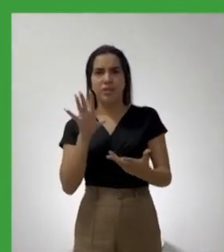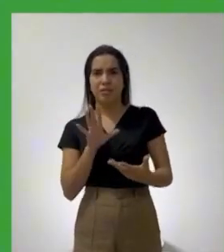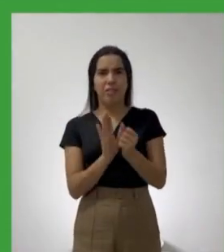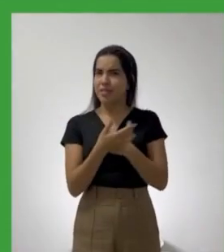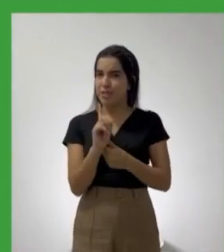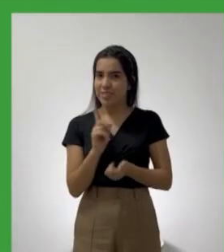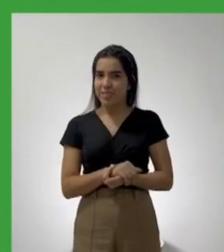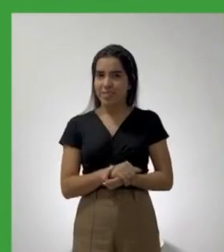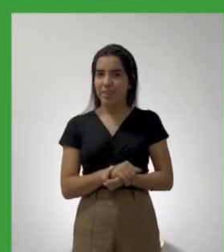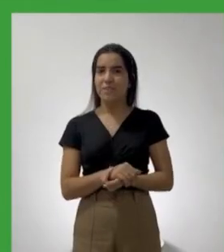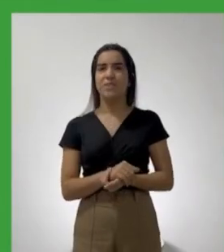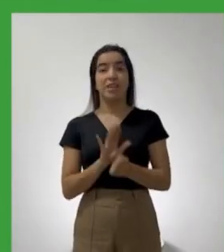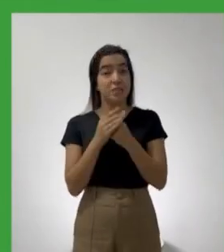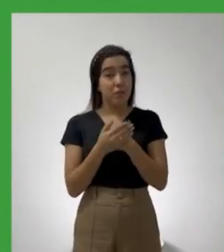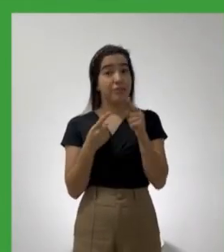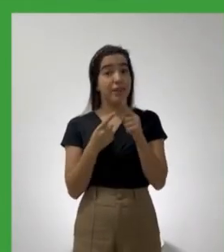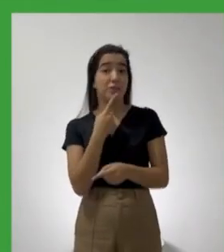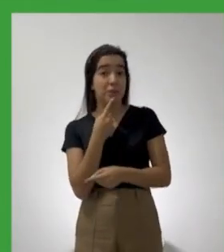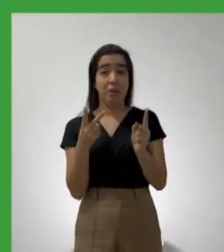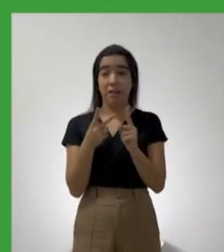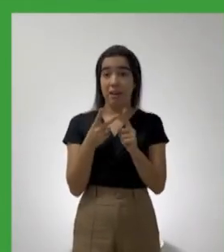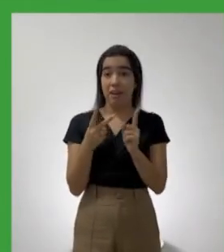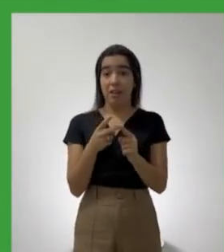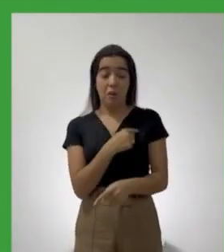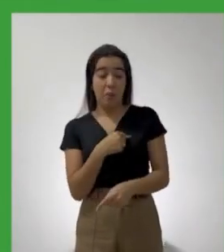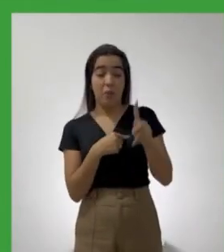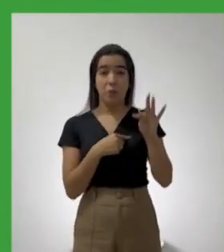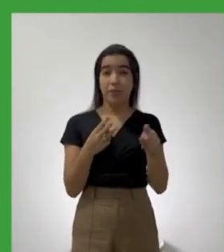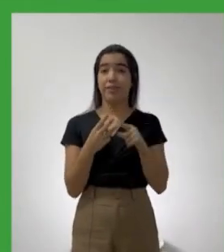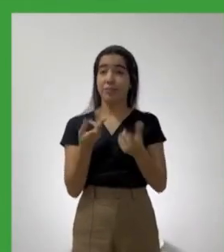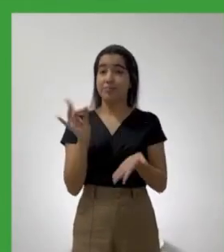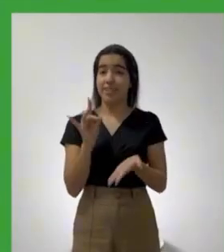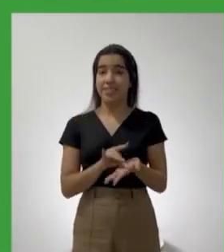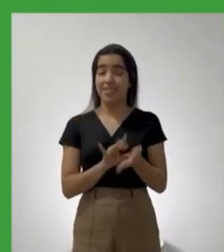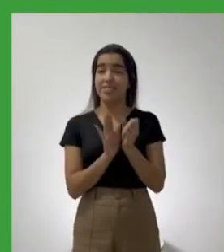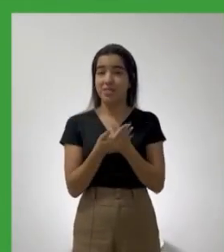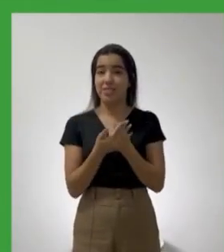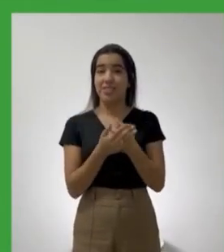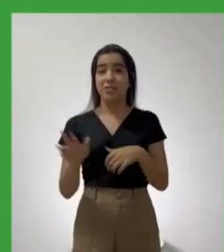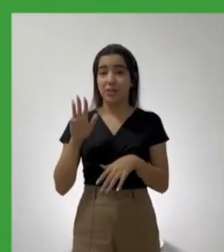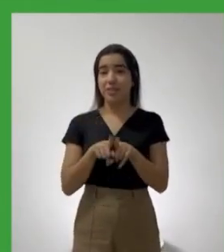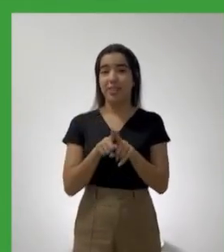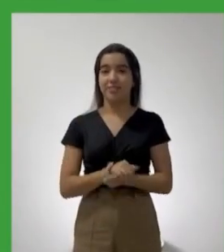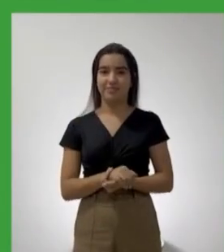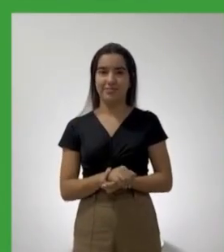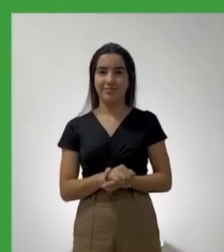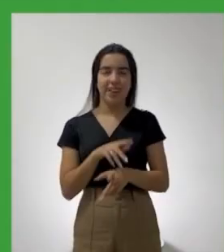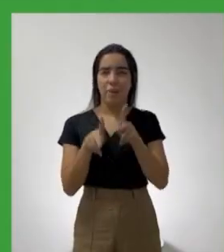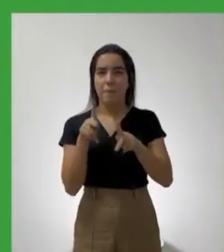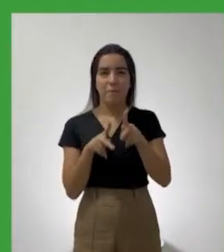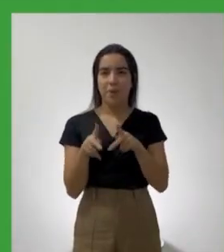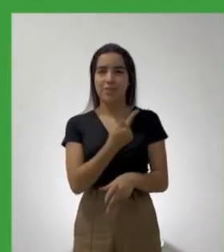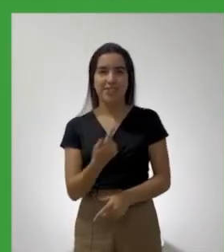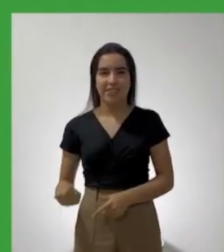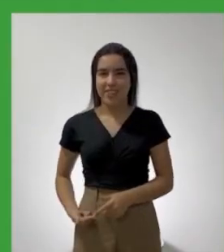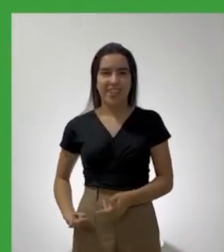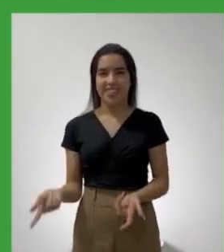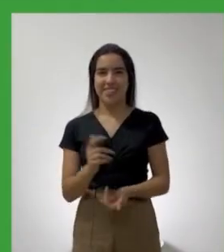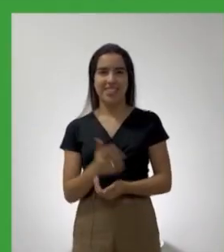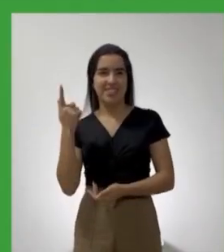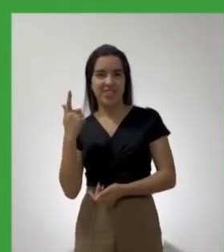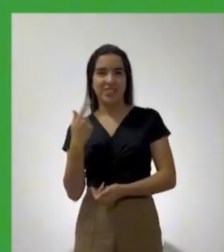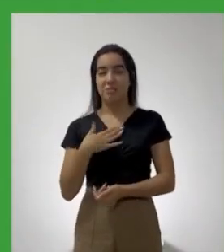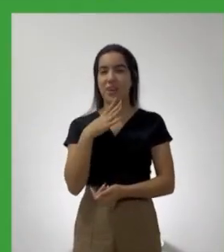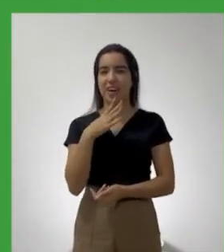escondendo também o Vermelho, escondendo o Bróxido, PT e com certeza está escondendo o Lula. A população de Goiânia me conhece. A gente não pode ser